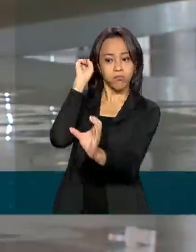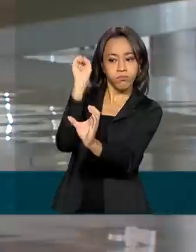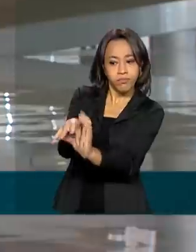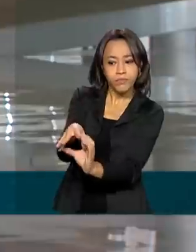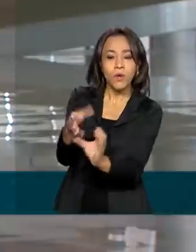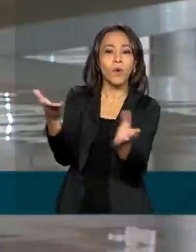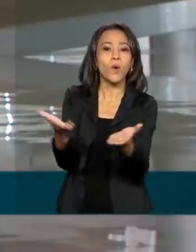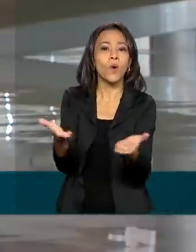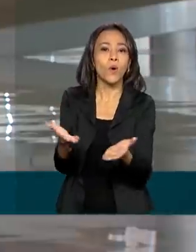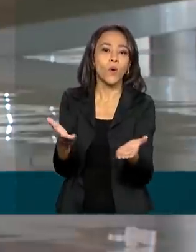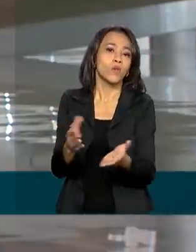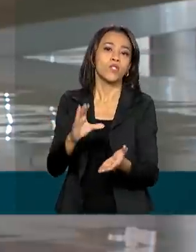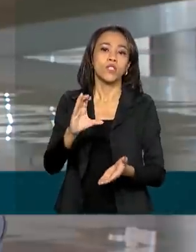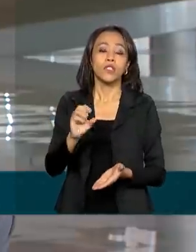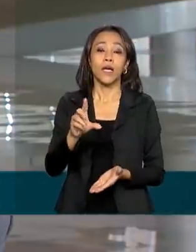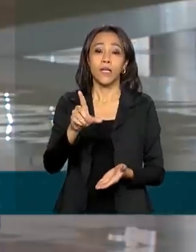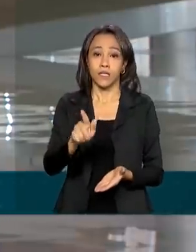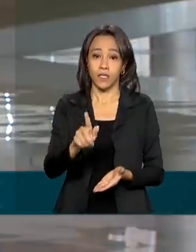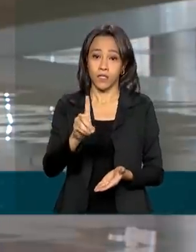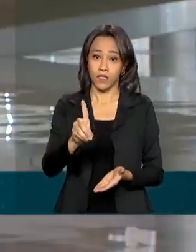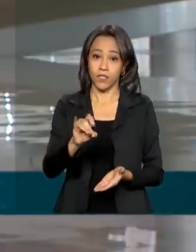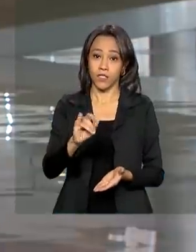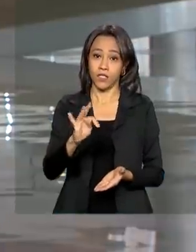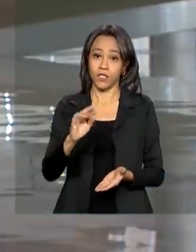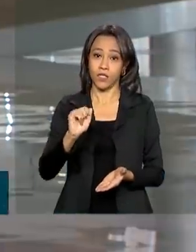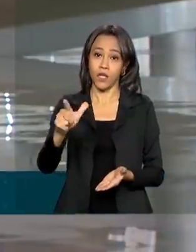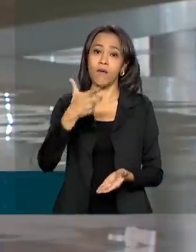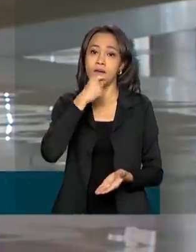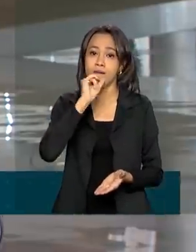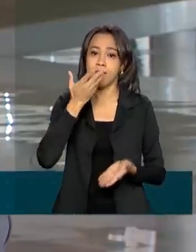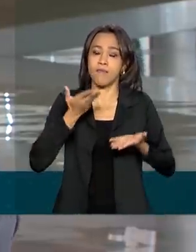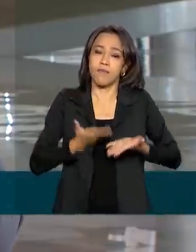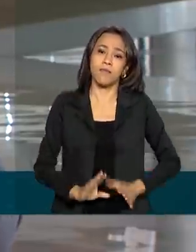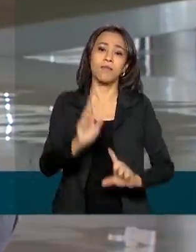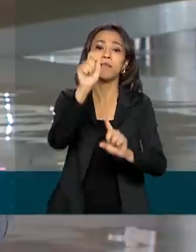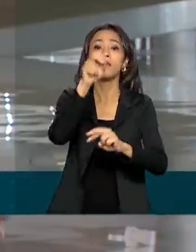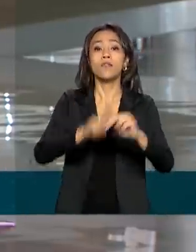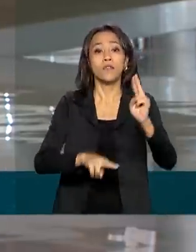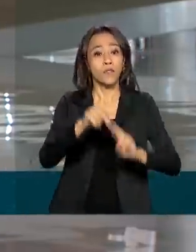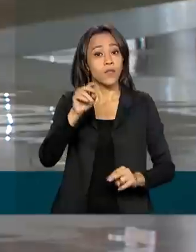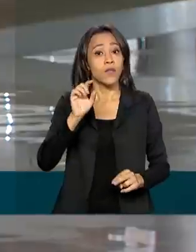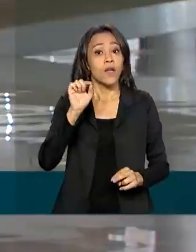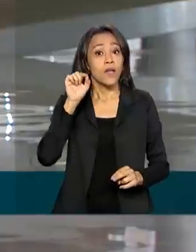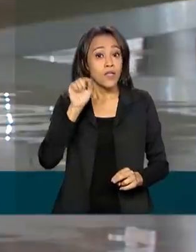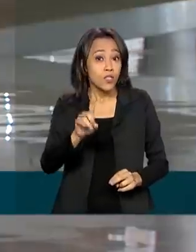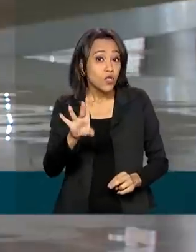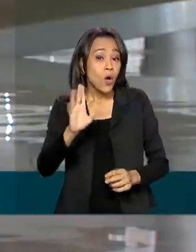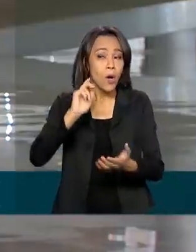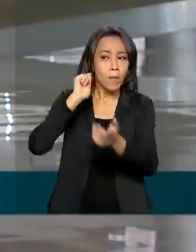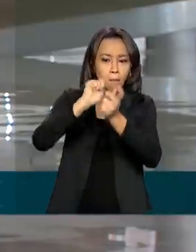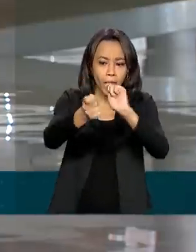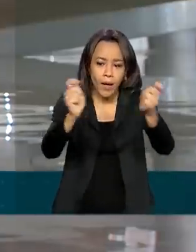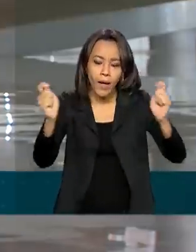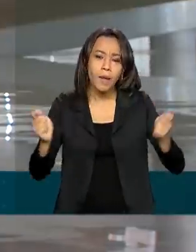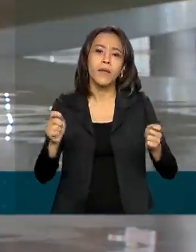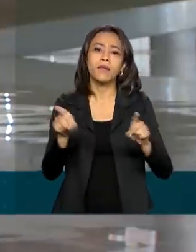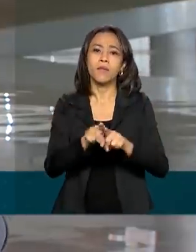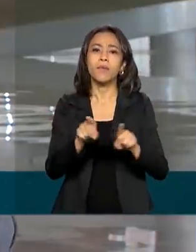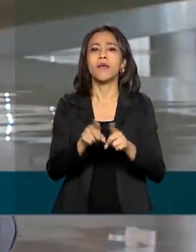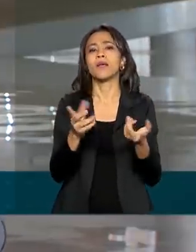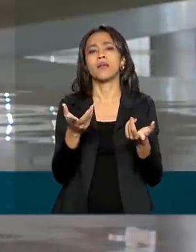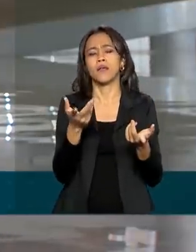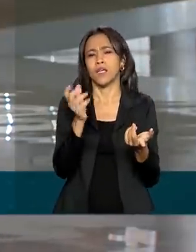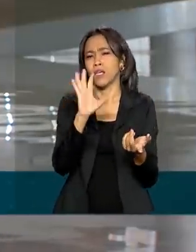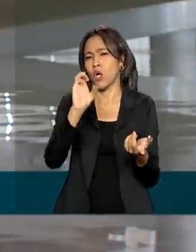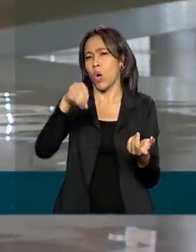conta digital dos beneficiários nascidos em junho. Inicialmente, apenas para pagamentos e compras por meio do aplicativo Caixa